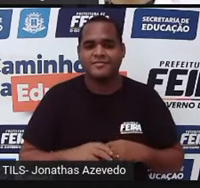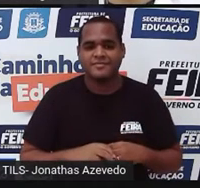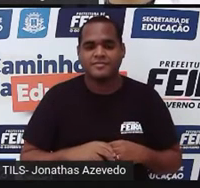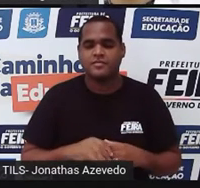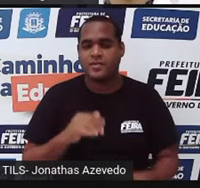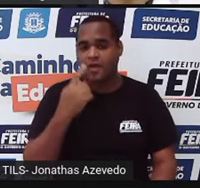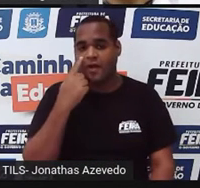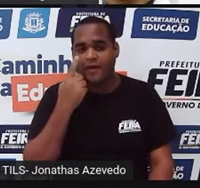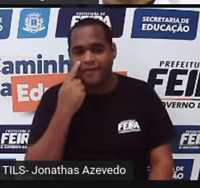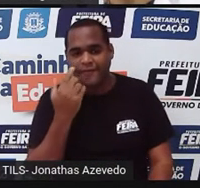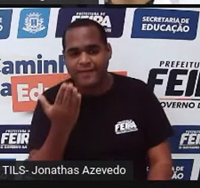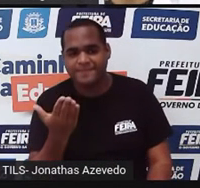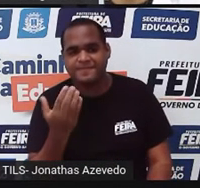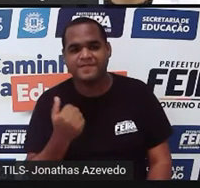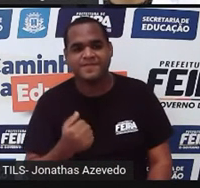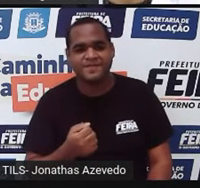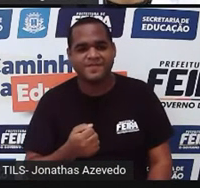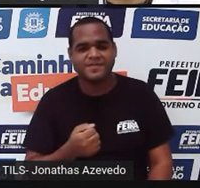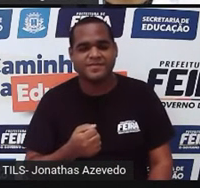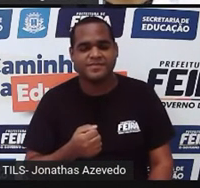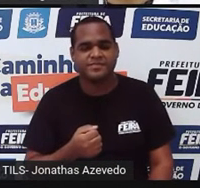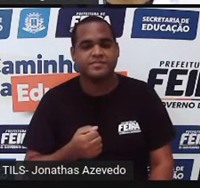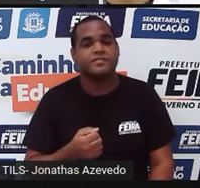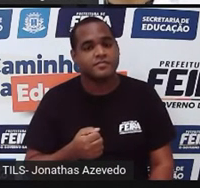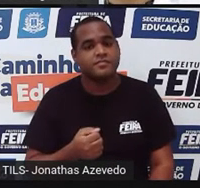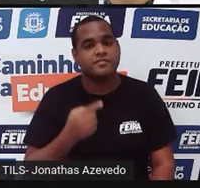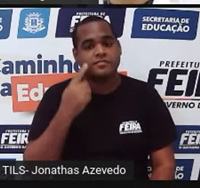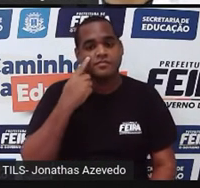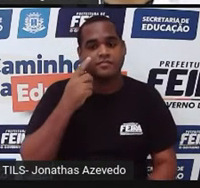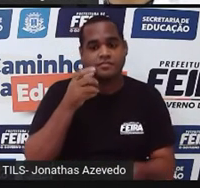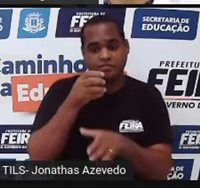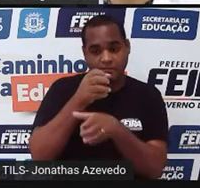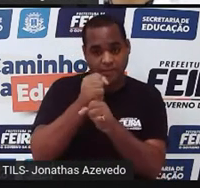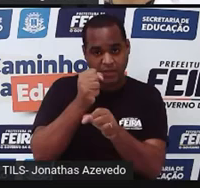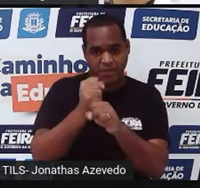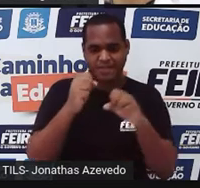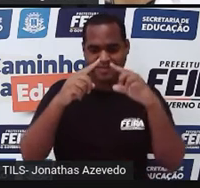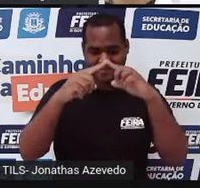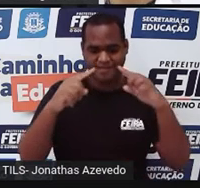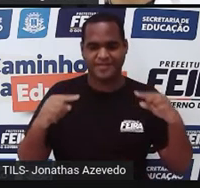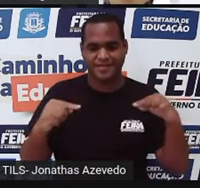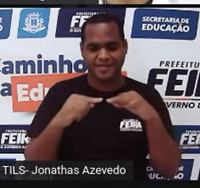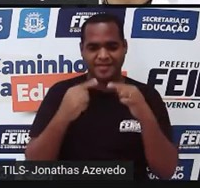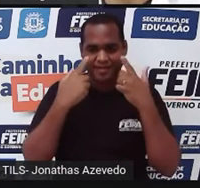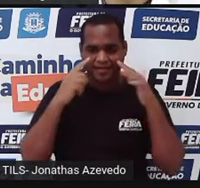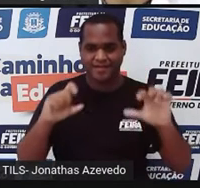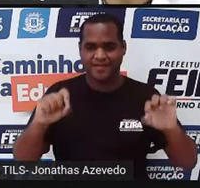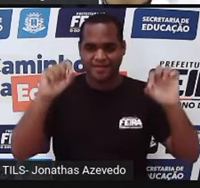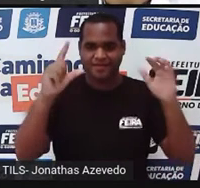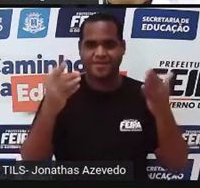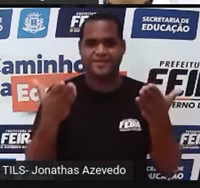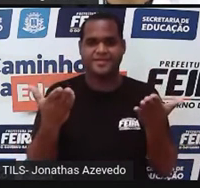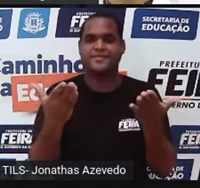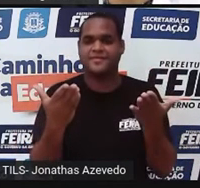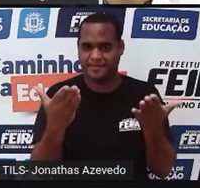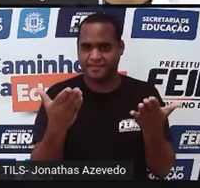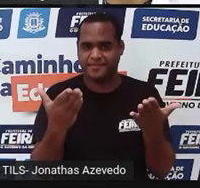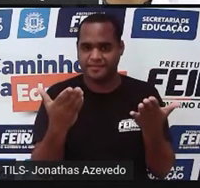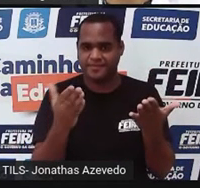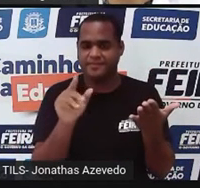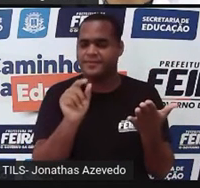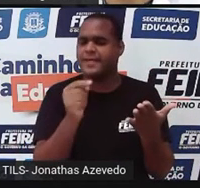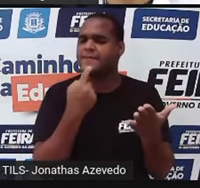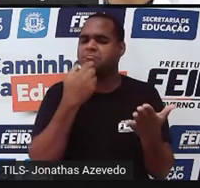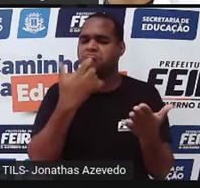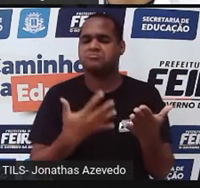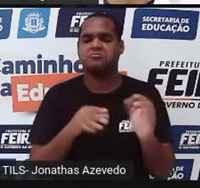Pega a visão aí. Para calcular a área de um triângulo, está aparecendo na tela, né? Diz